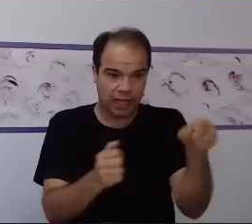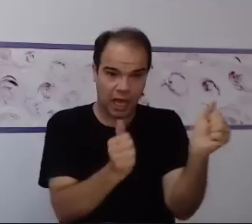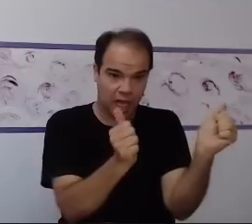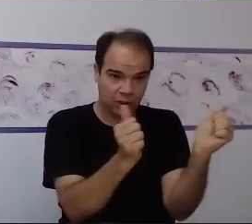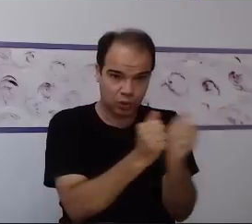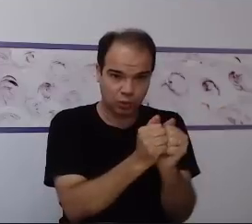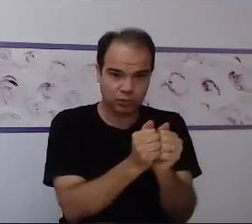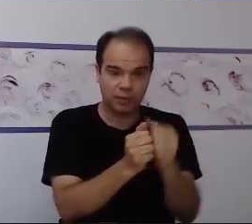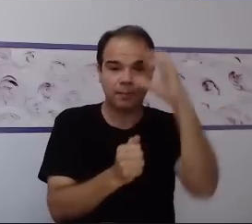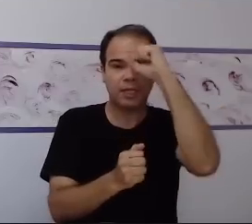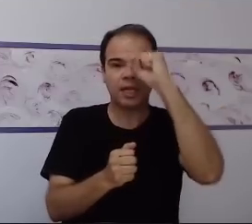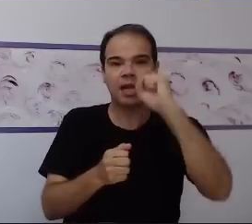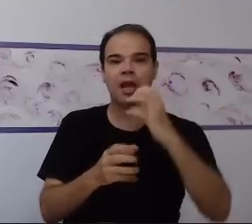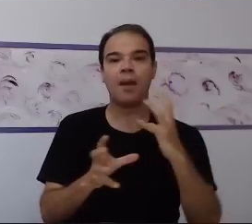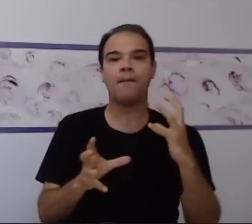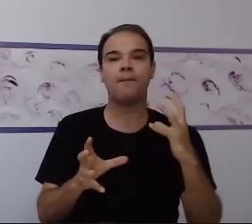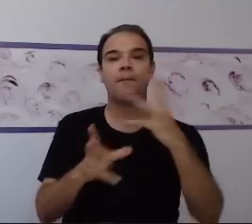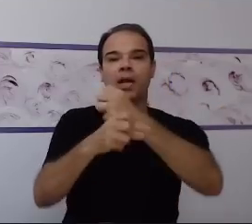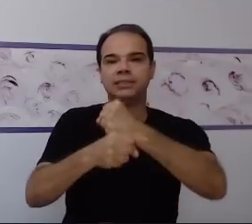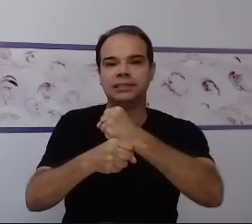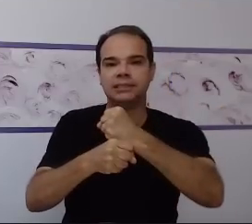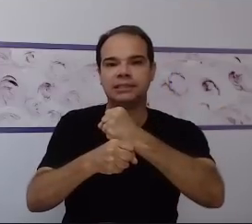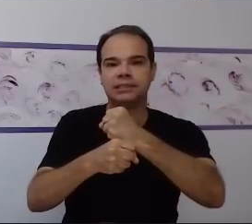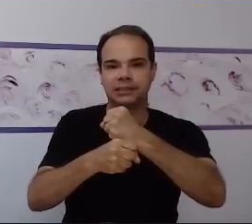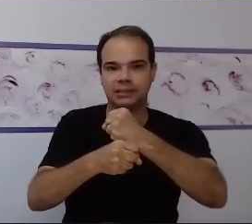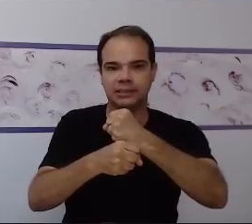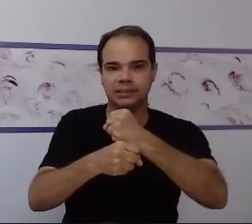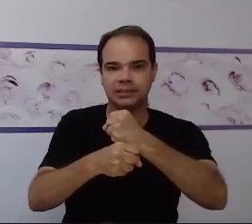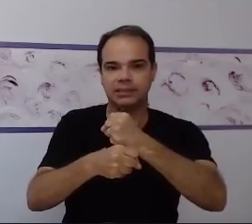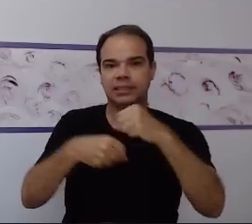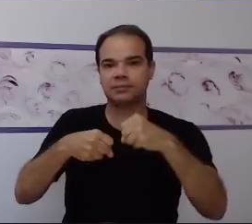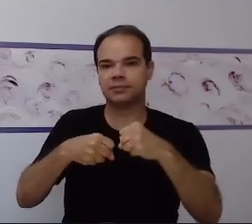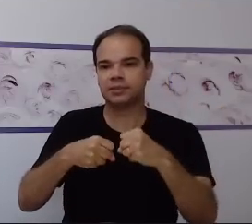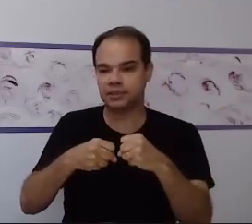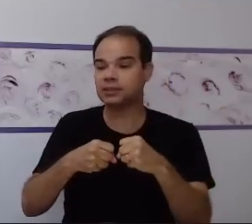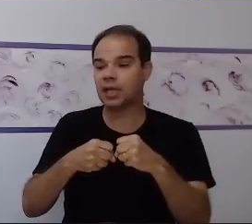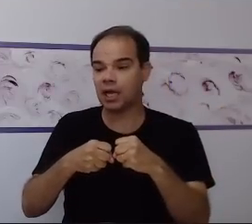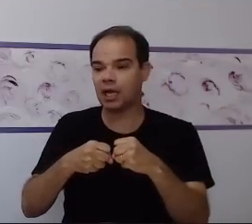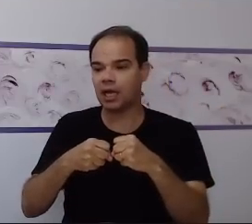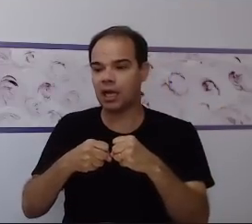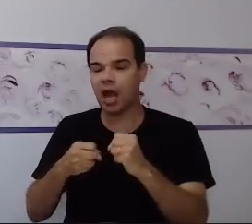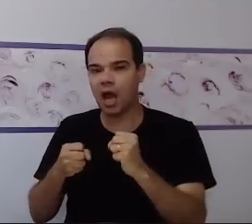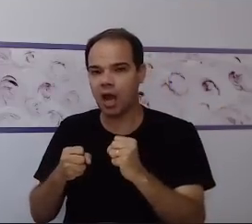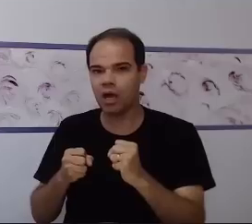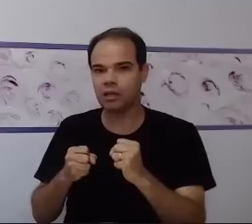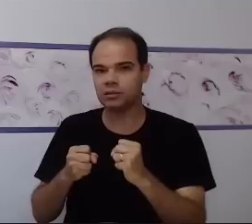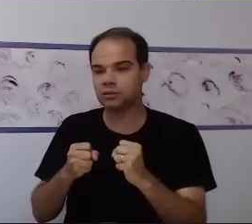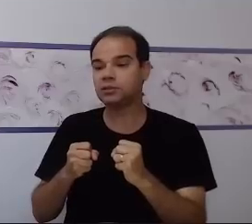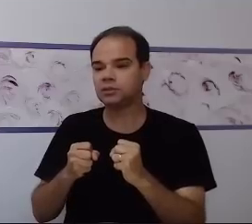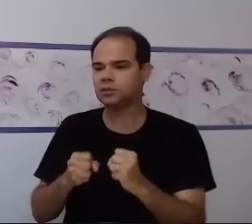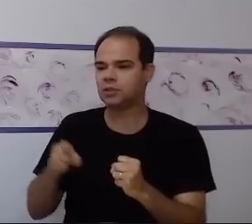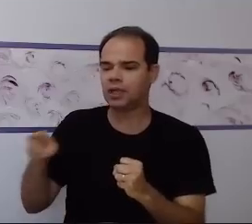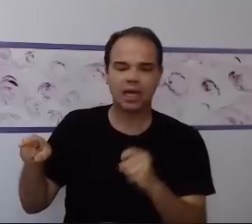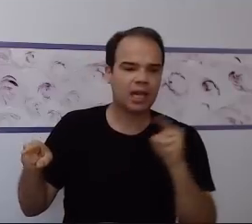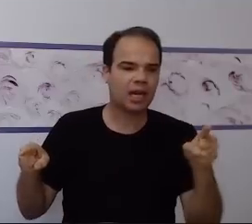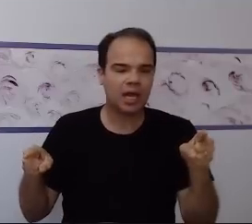adição, então eu vou trabalhar com o agrupamento inicialmente. A adição vai ficar em segundo plano.